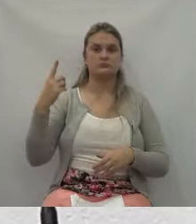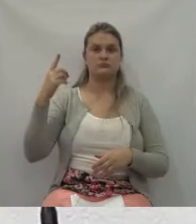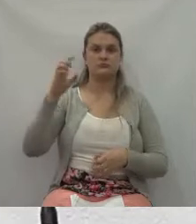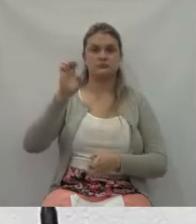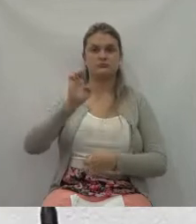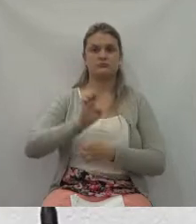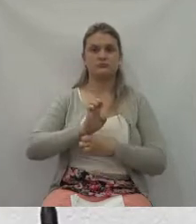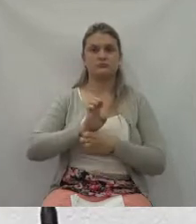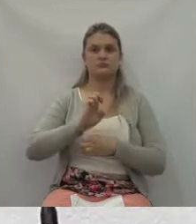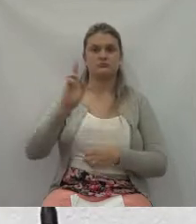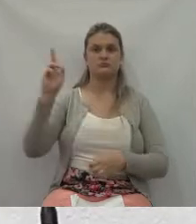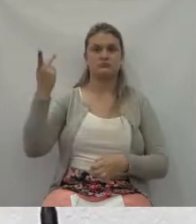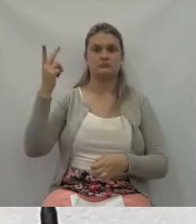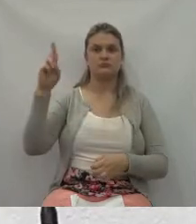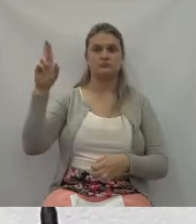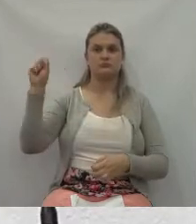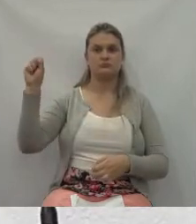Bacri.